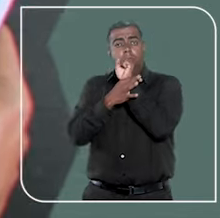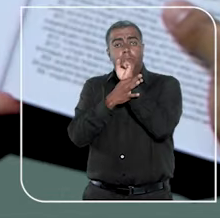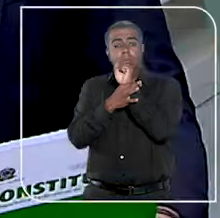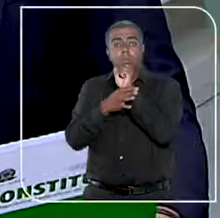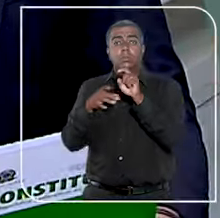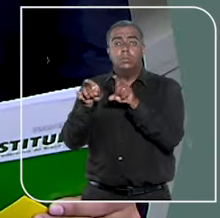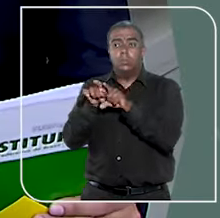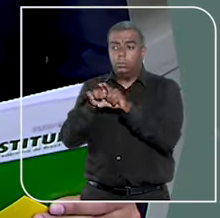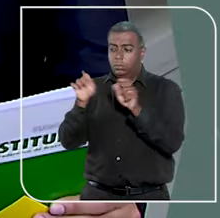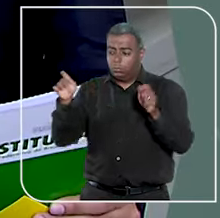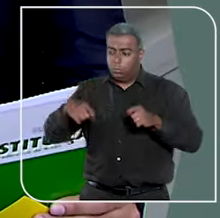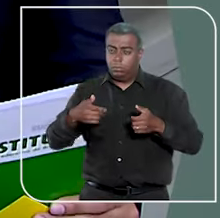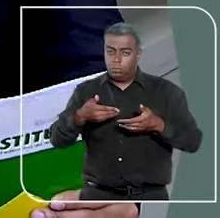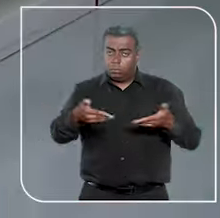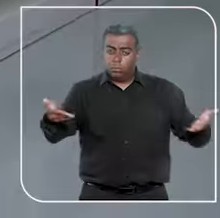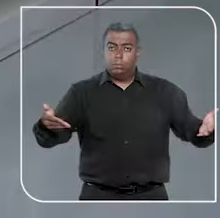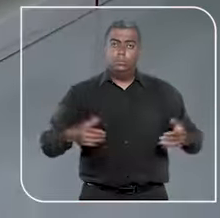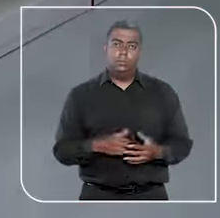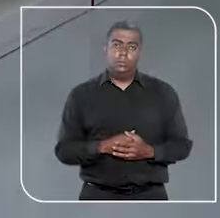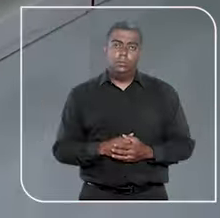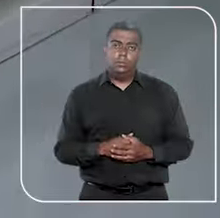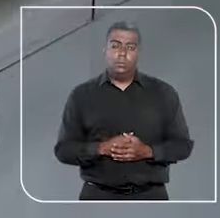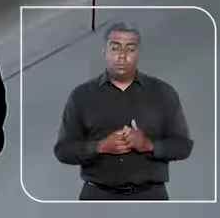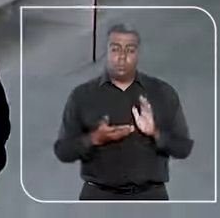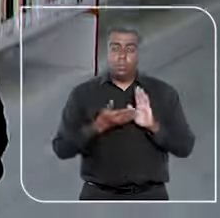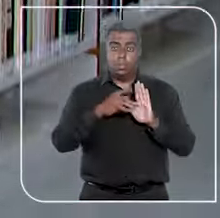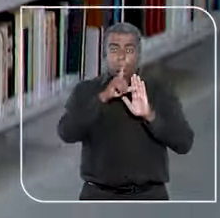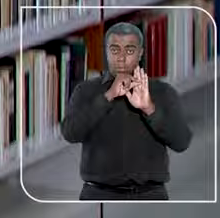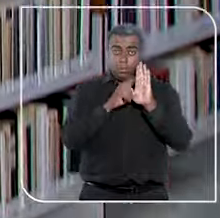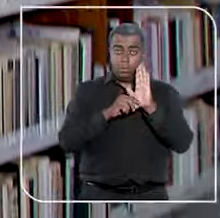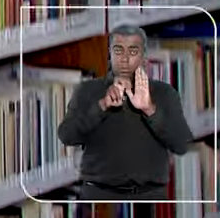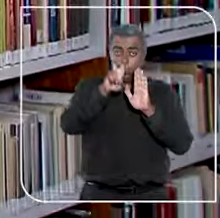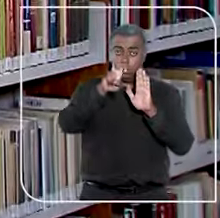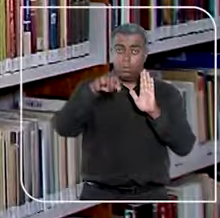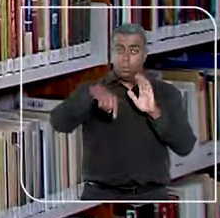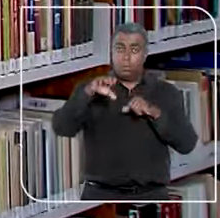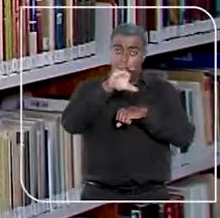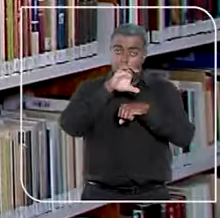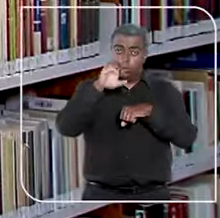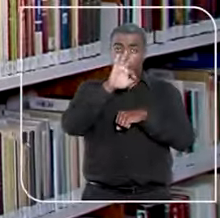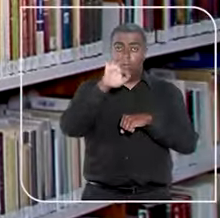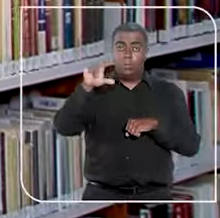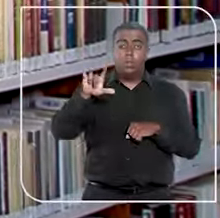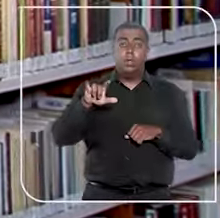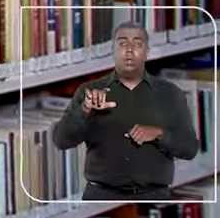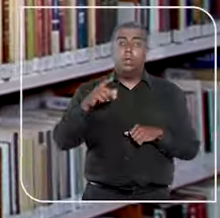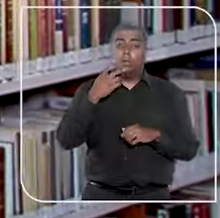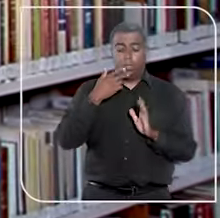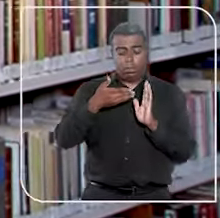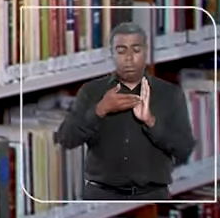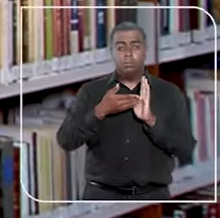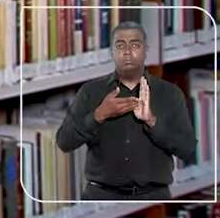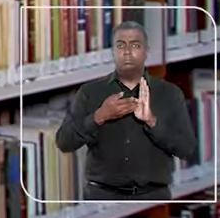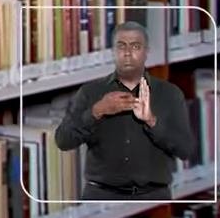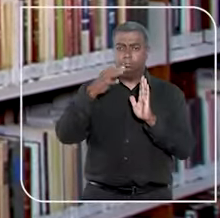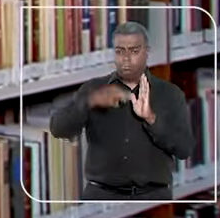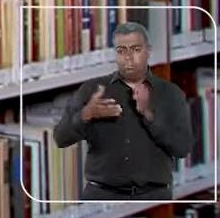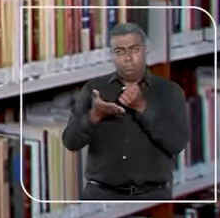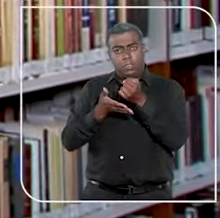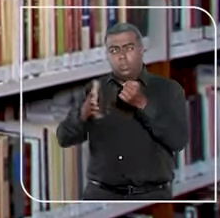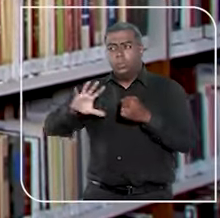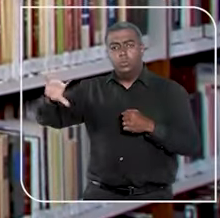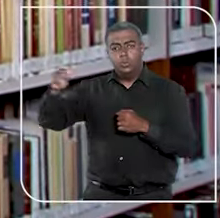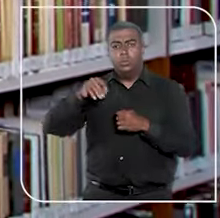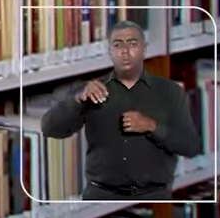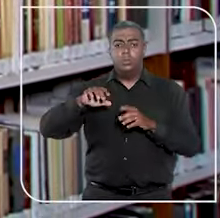segurança e à propriedade. O artigo 5º da nossa Constituição Federal garante esses direitos como fundamentais para